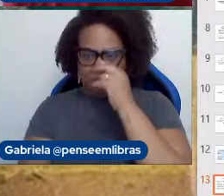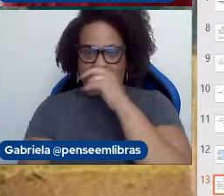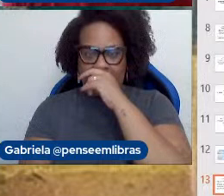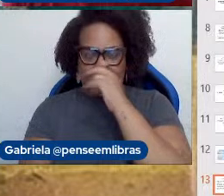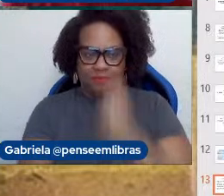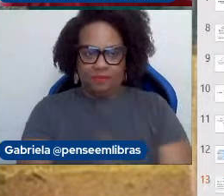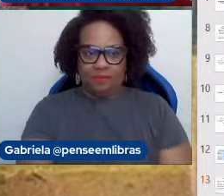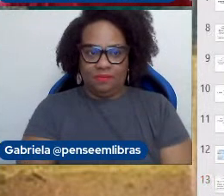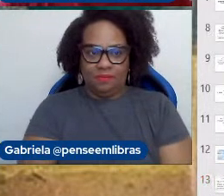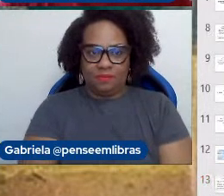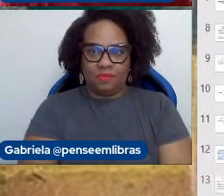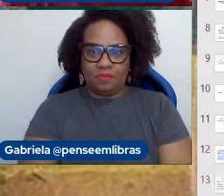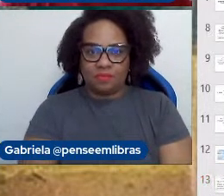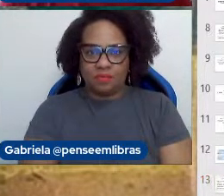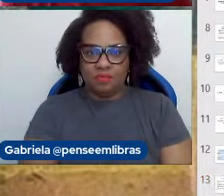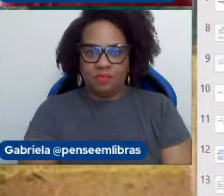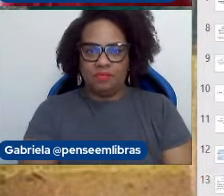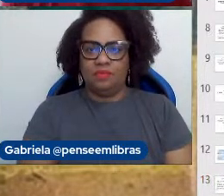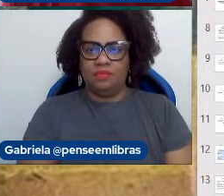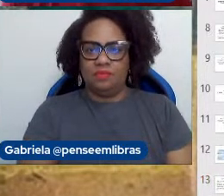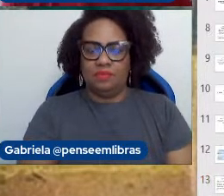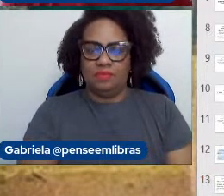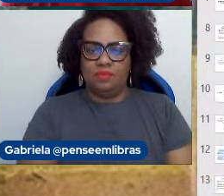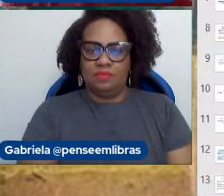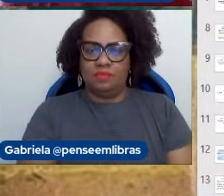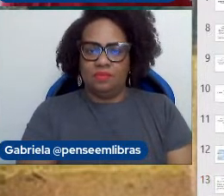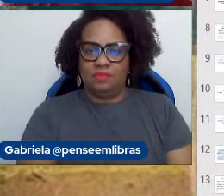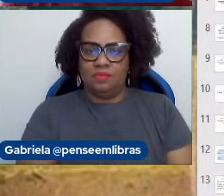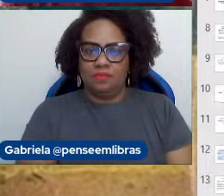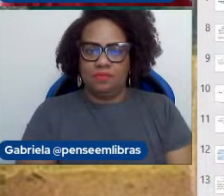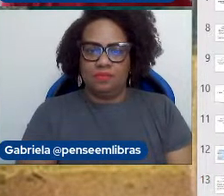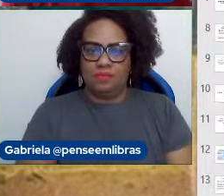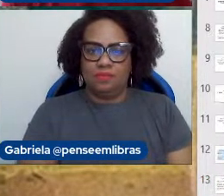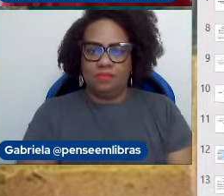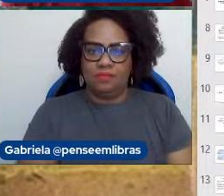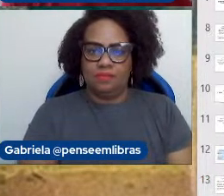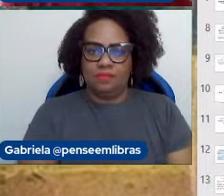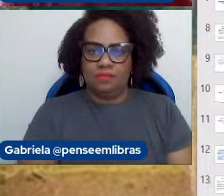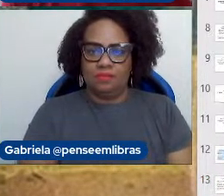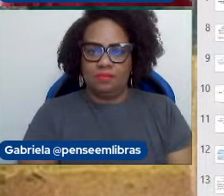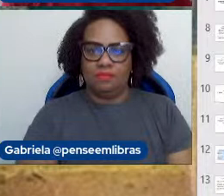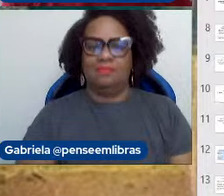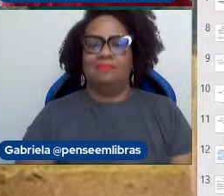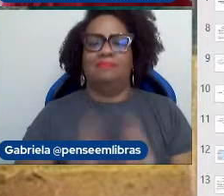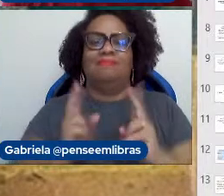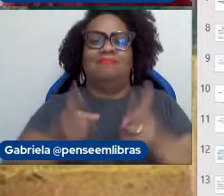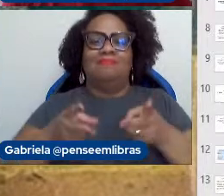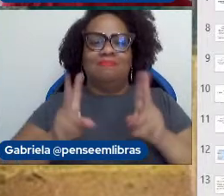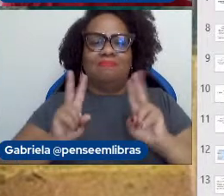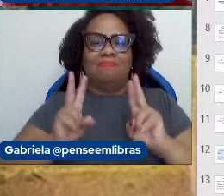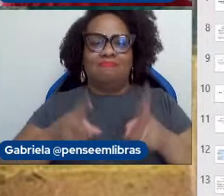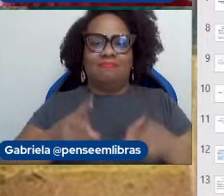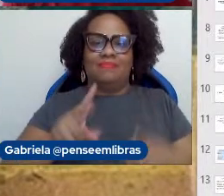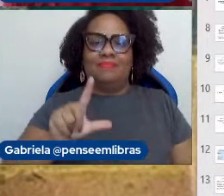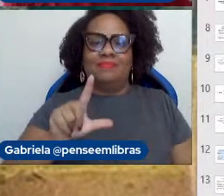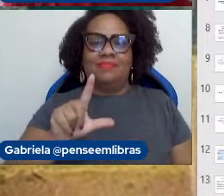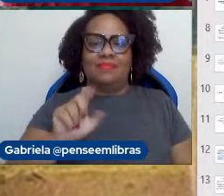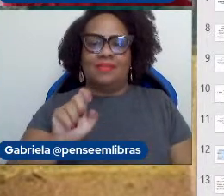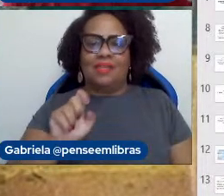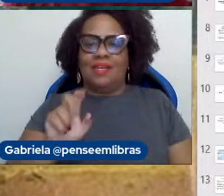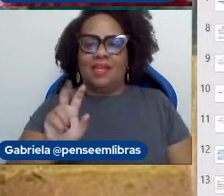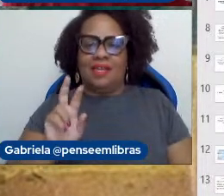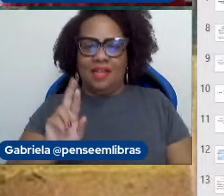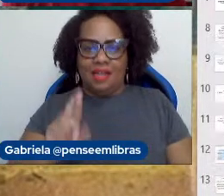o próximo slide, então, existe uma grande prevalência de Ler e Dorte entre os músicos, que é comparável aos dos